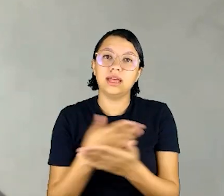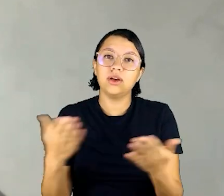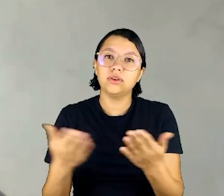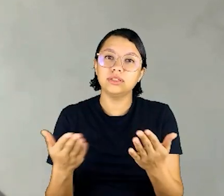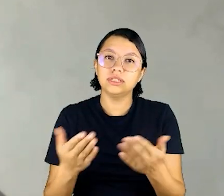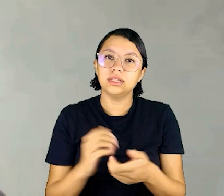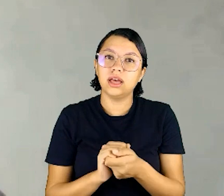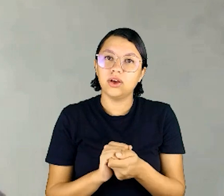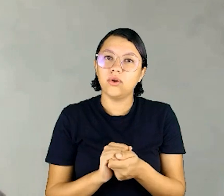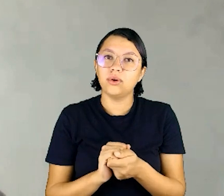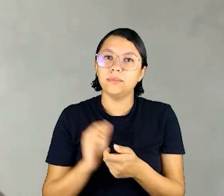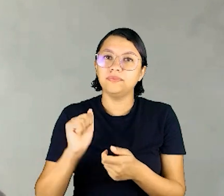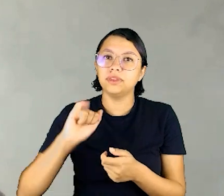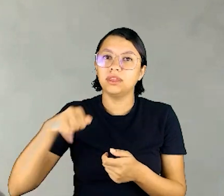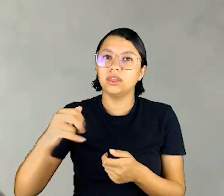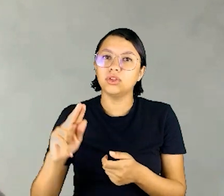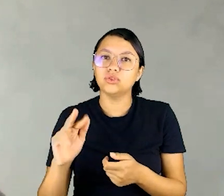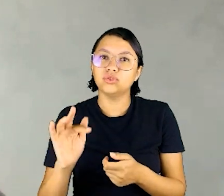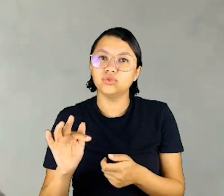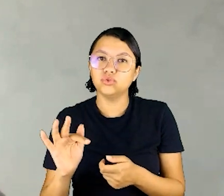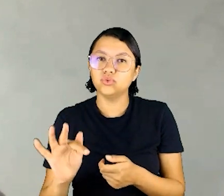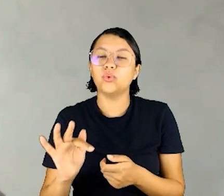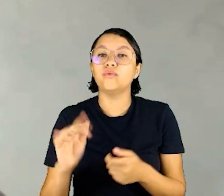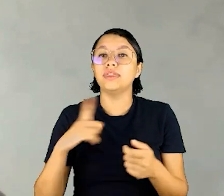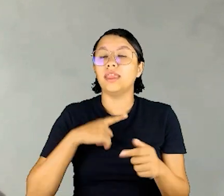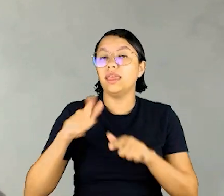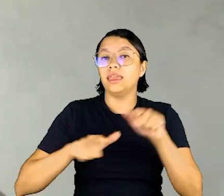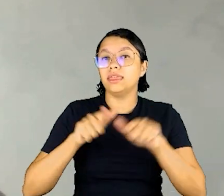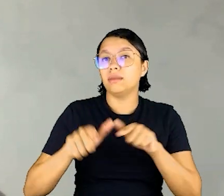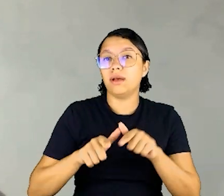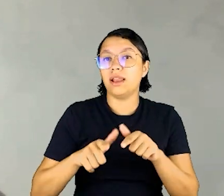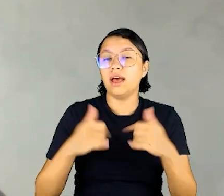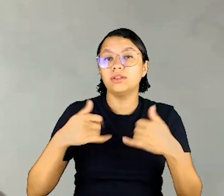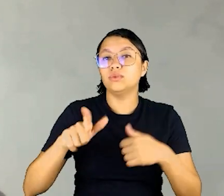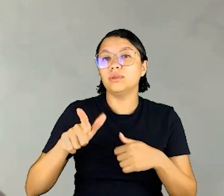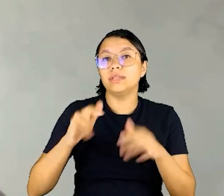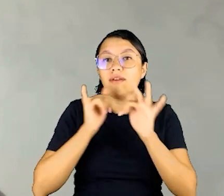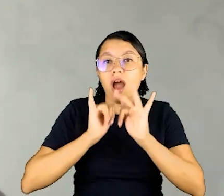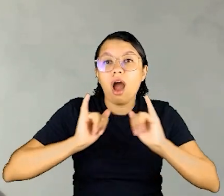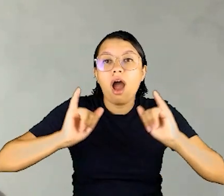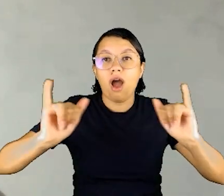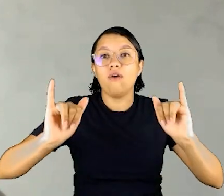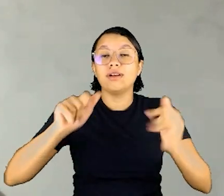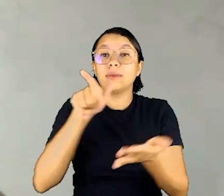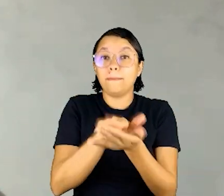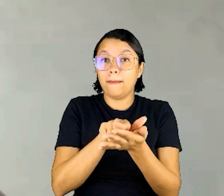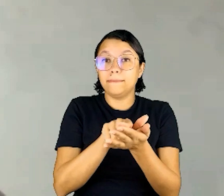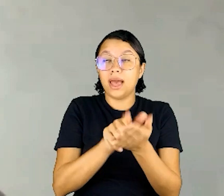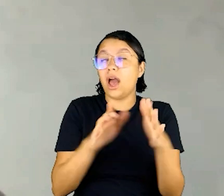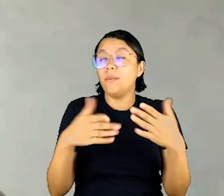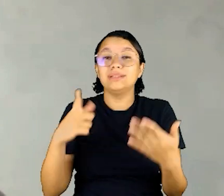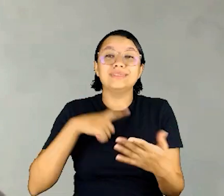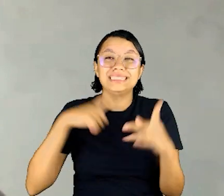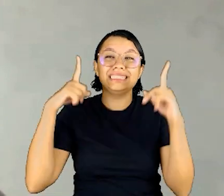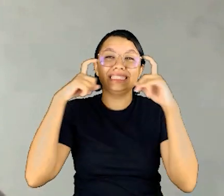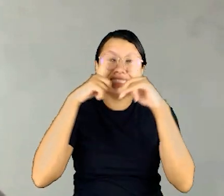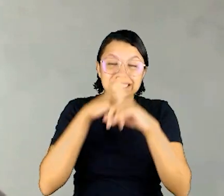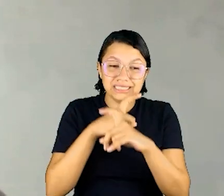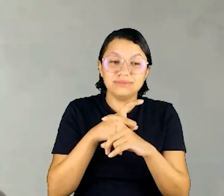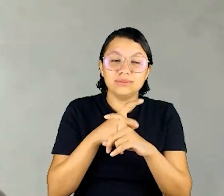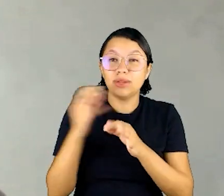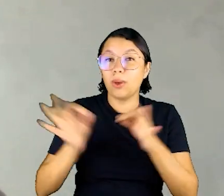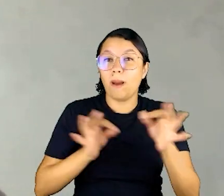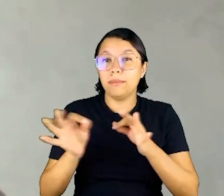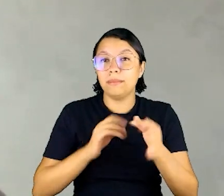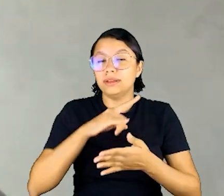ocorrendo agora é que a Jufi tem trabalhado, em nenhum momento houve a divulgação de material impresso. Então, assim, nós temos